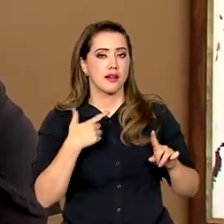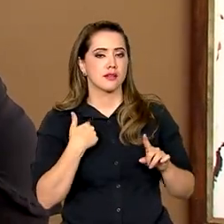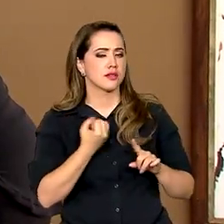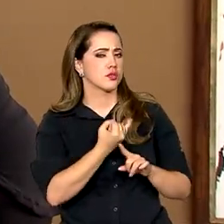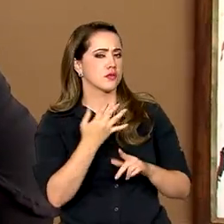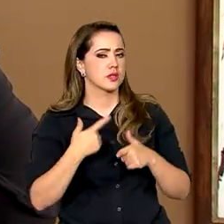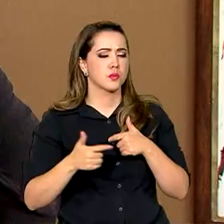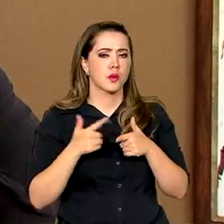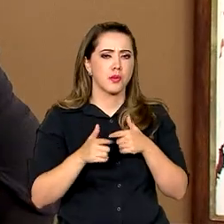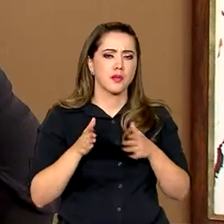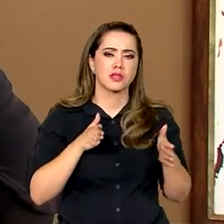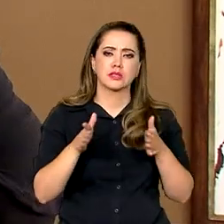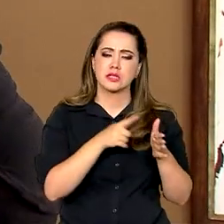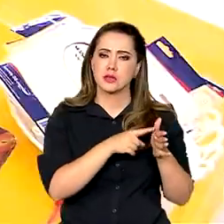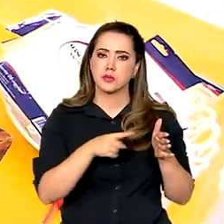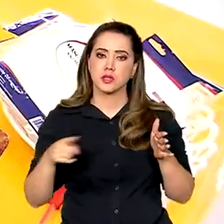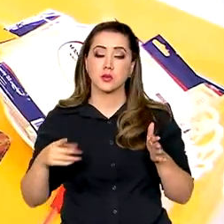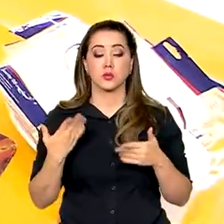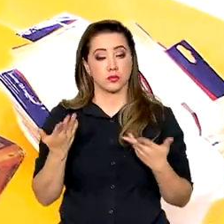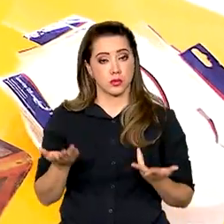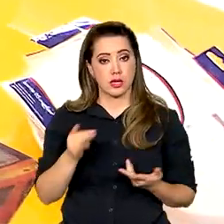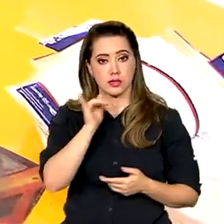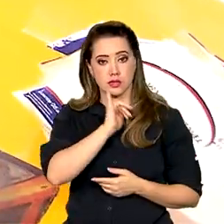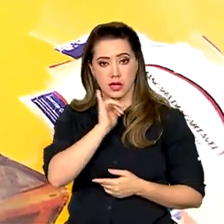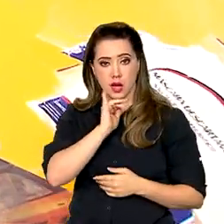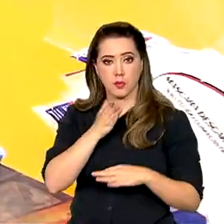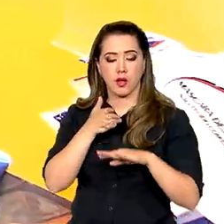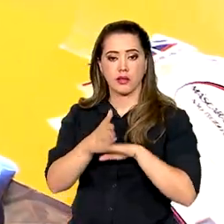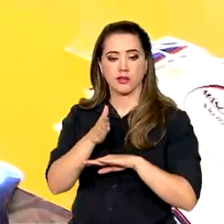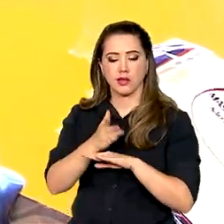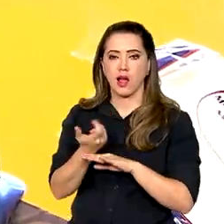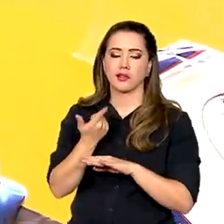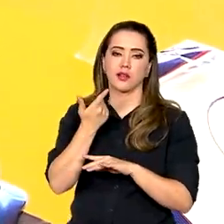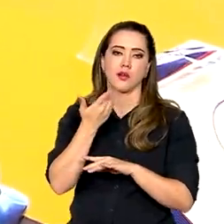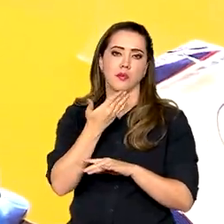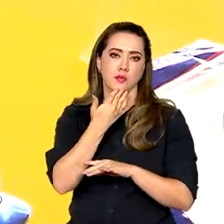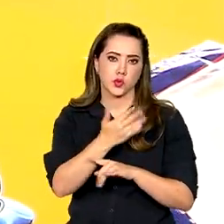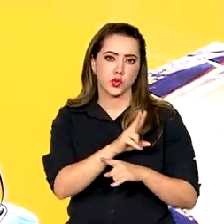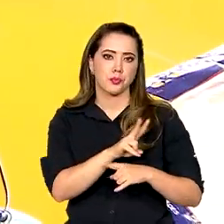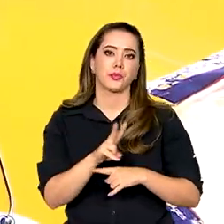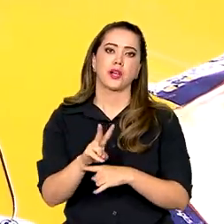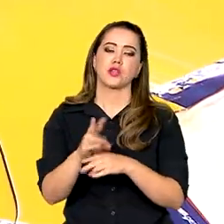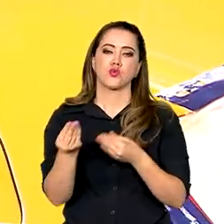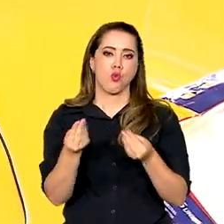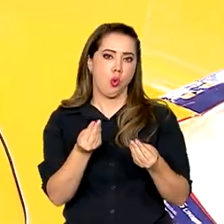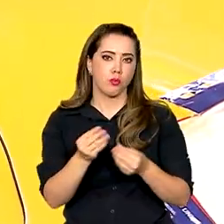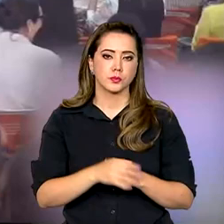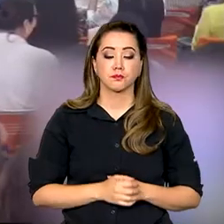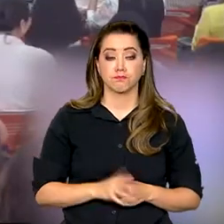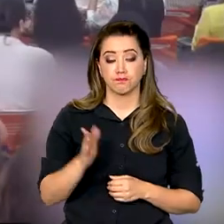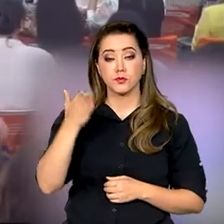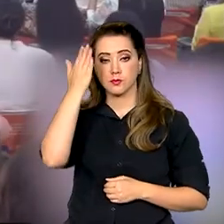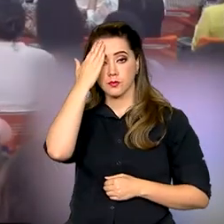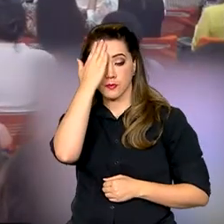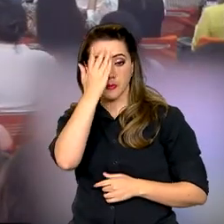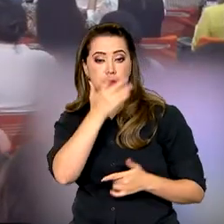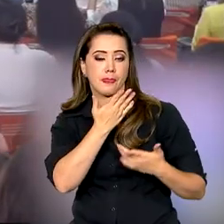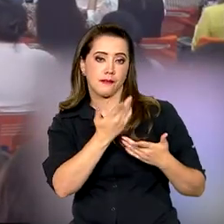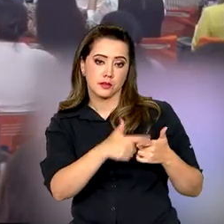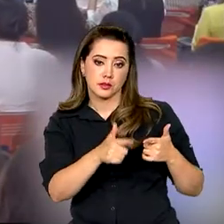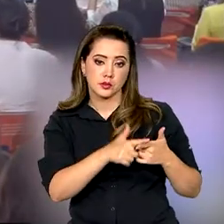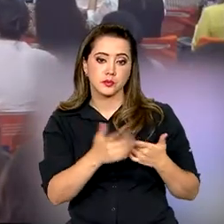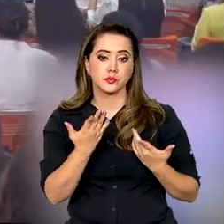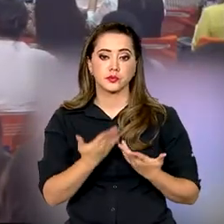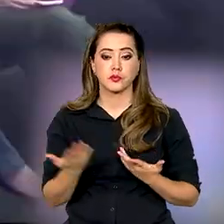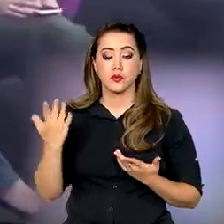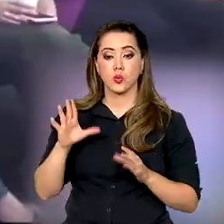obstáculos nessa jornada, como o acesso ao crédito. Ciente desta realidade, a Rede Mulheres